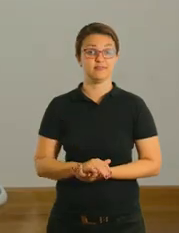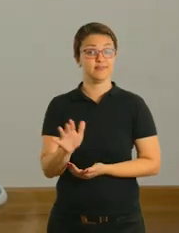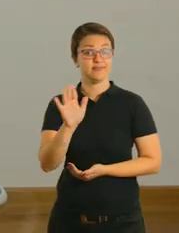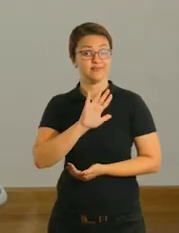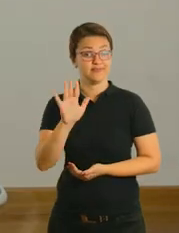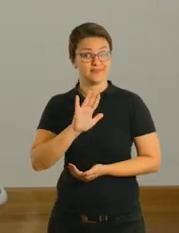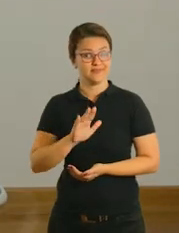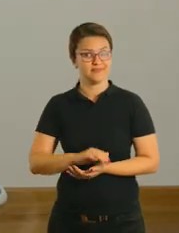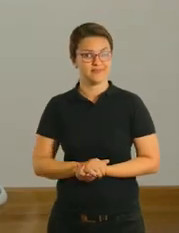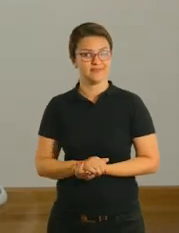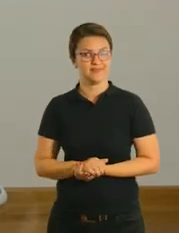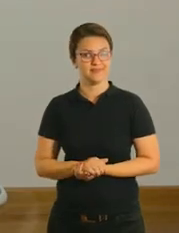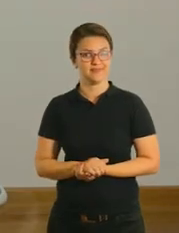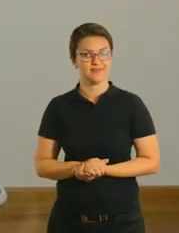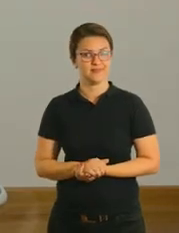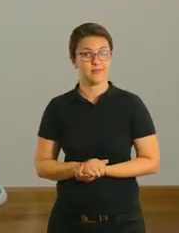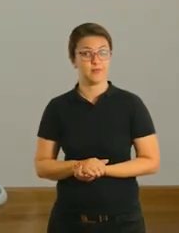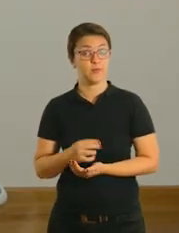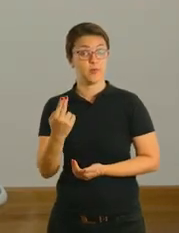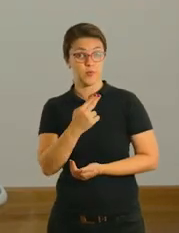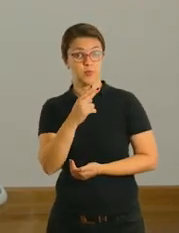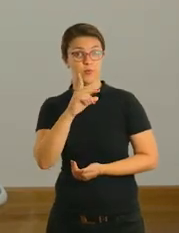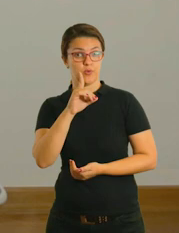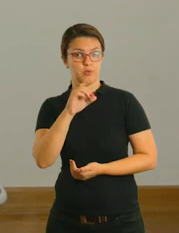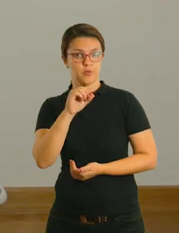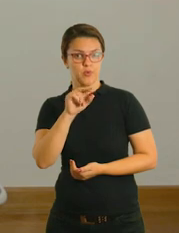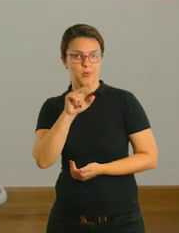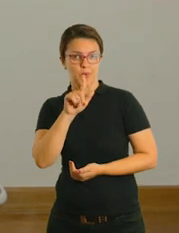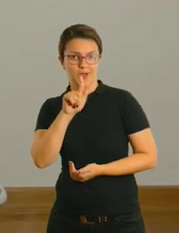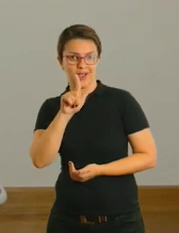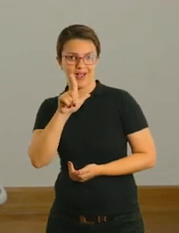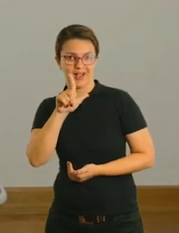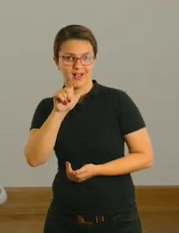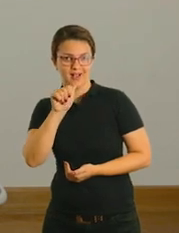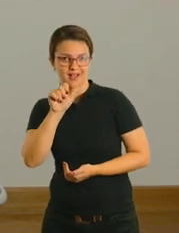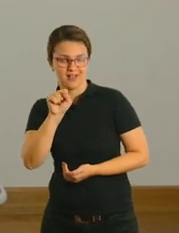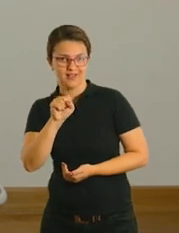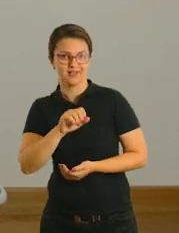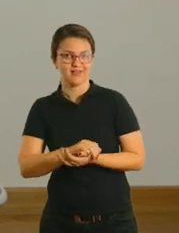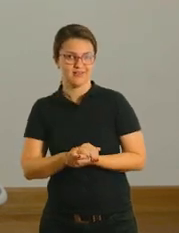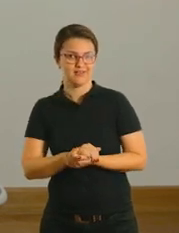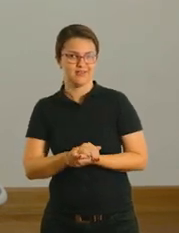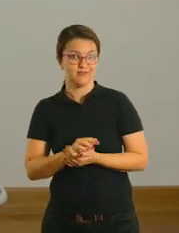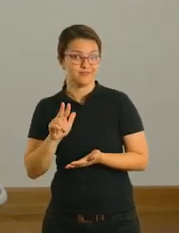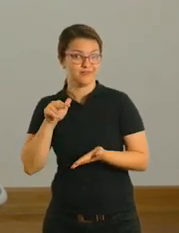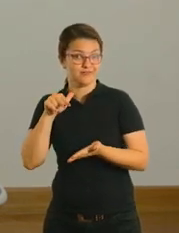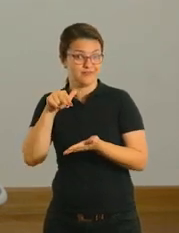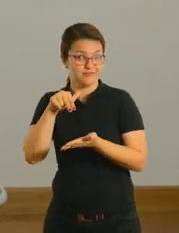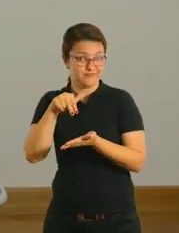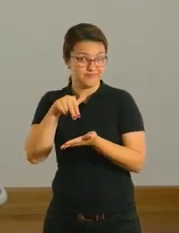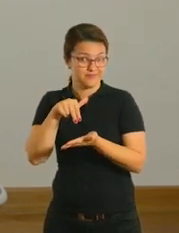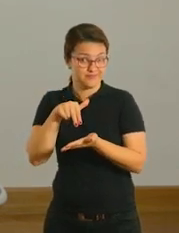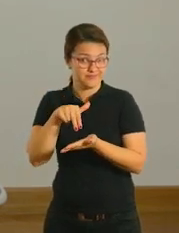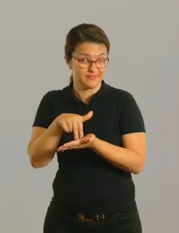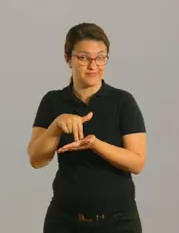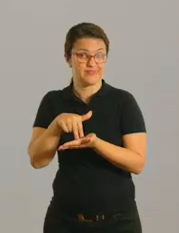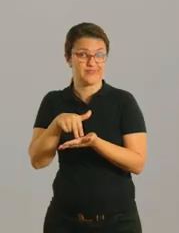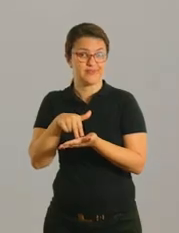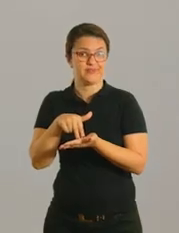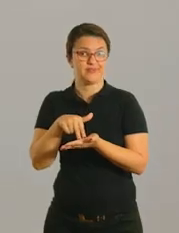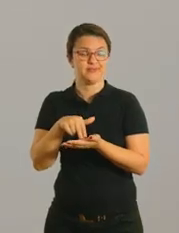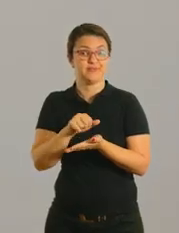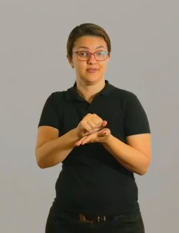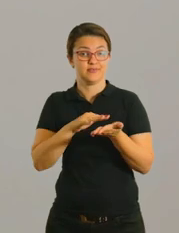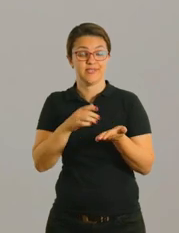Hello everybody! Eu sou o Douglas, teacher de inglês, e hoje estou aqui para a lição para esta semana. Bora lá? Para